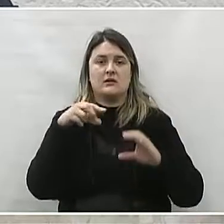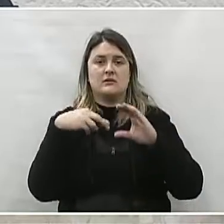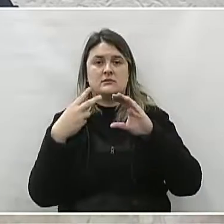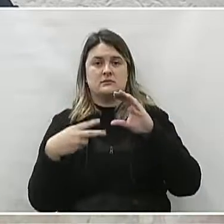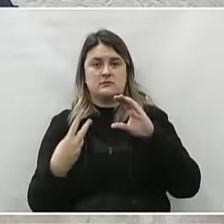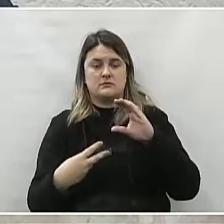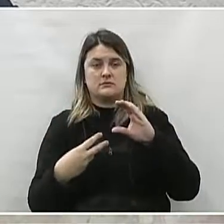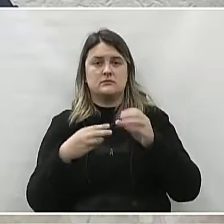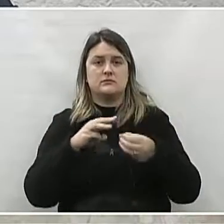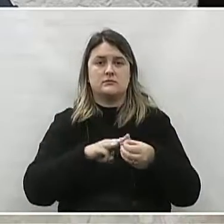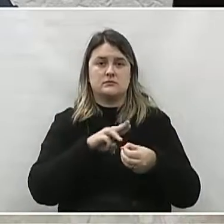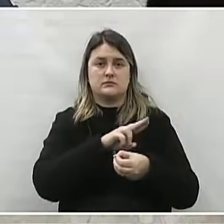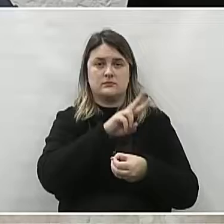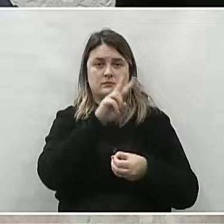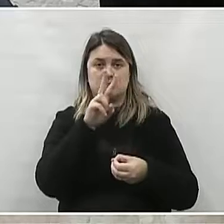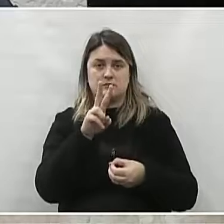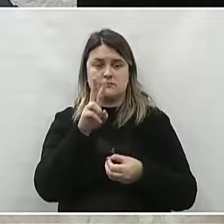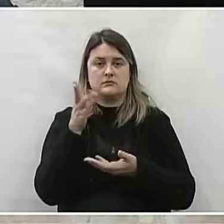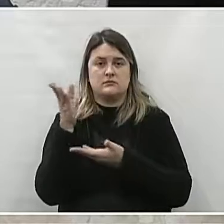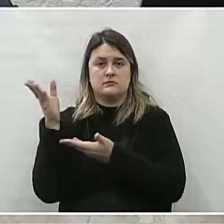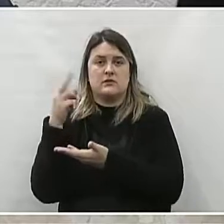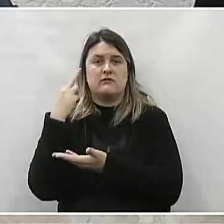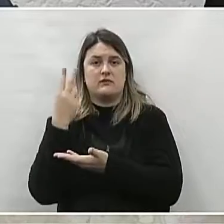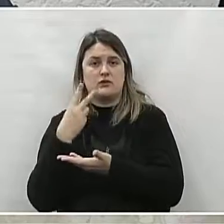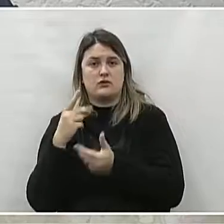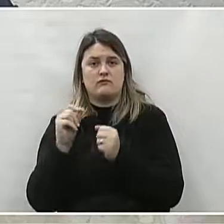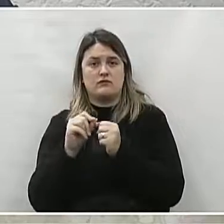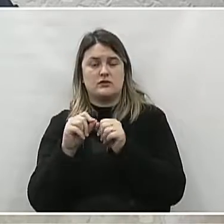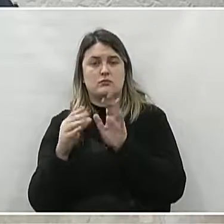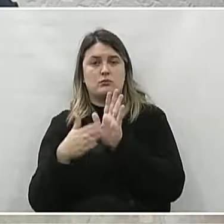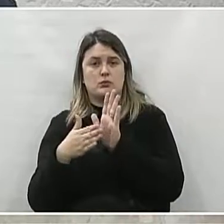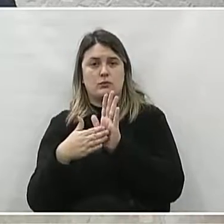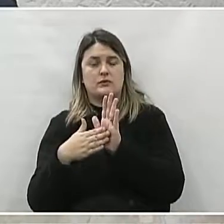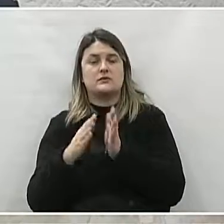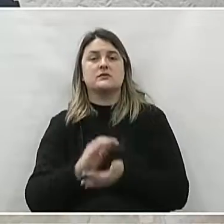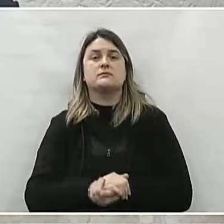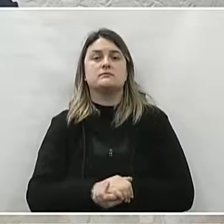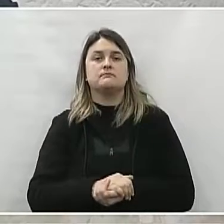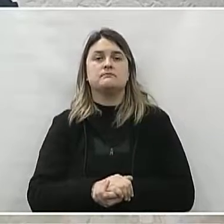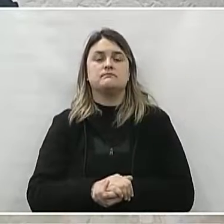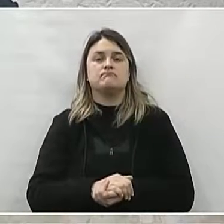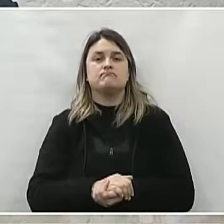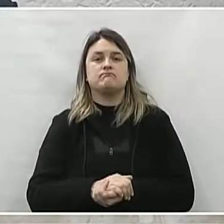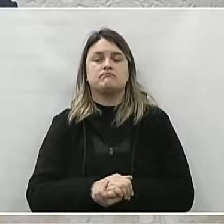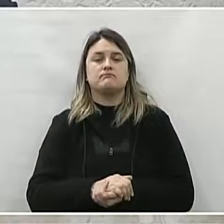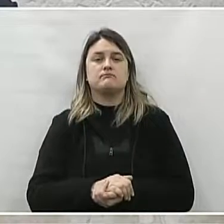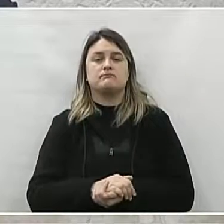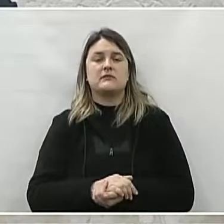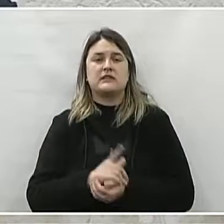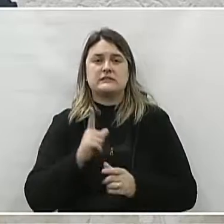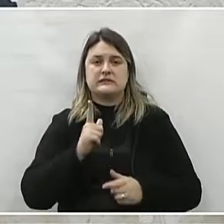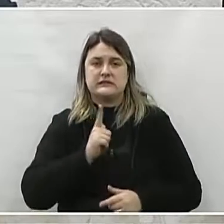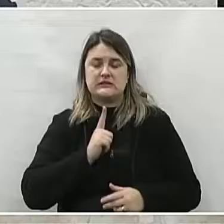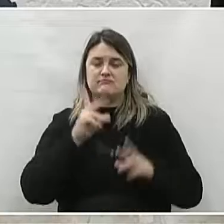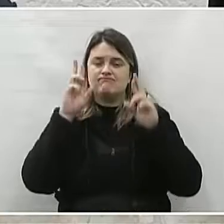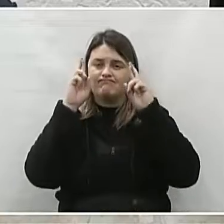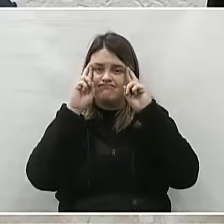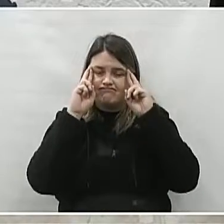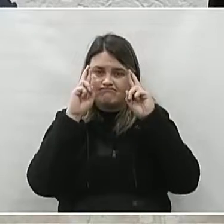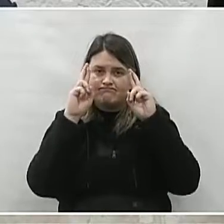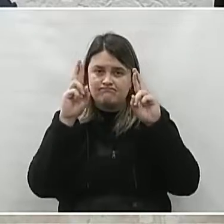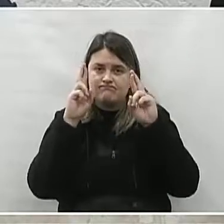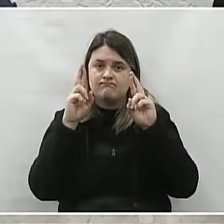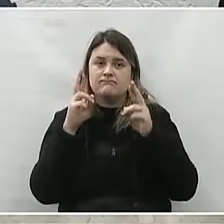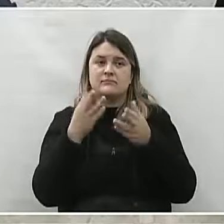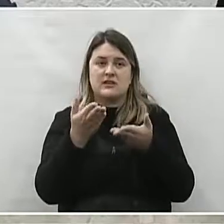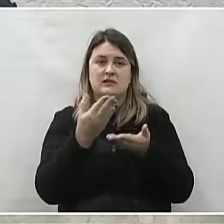Municipal de União da Vitória, através do vereador proponente dessa moção, vem respeitosamente à